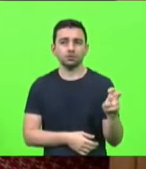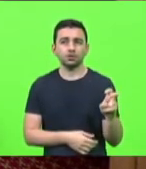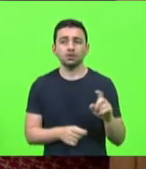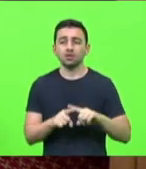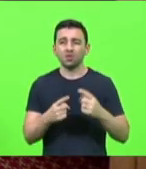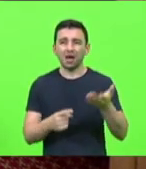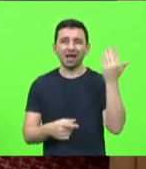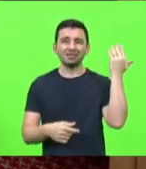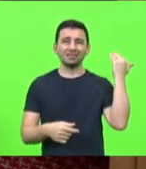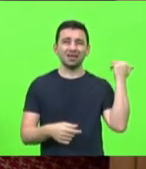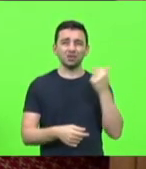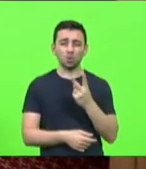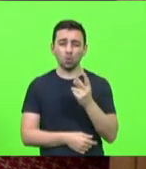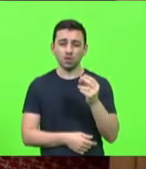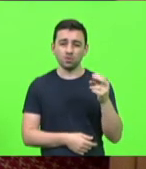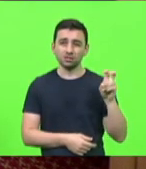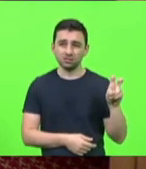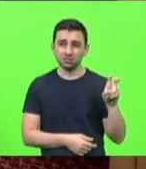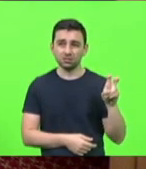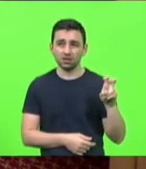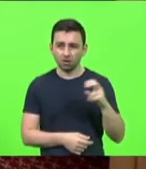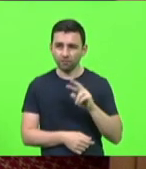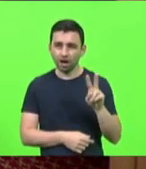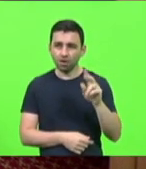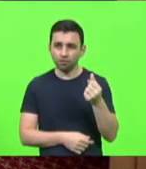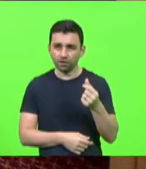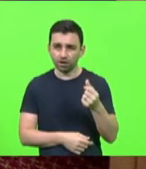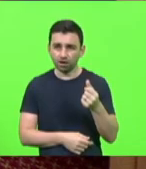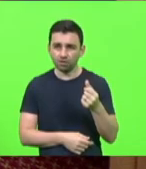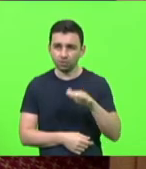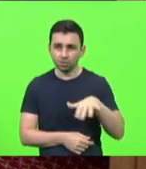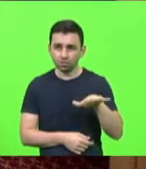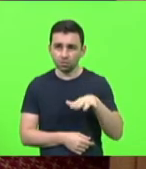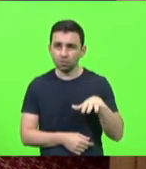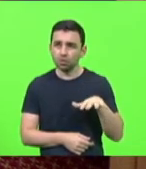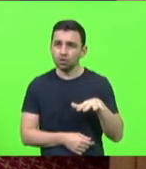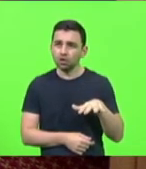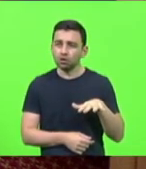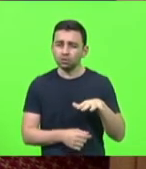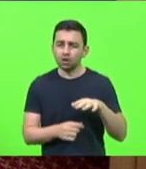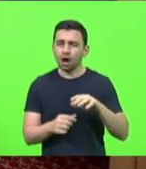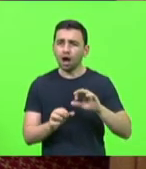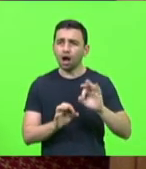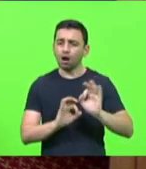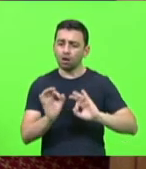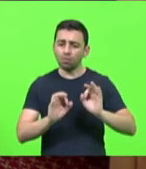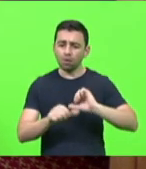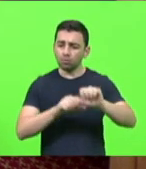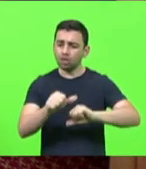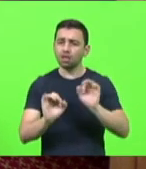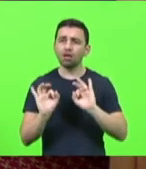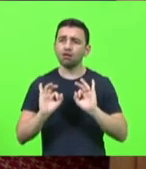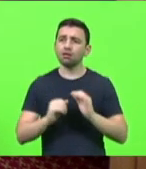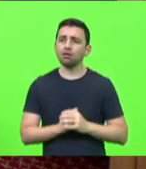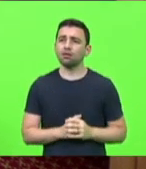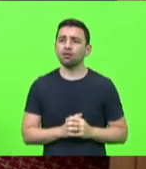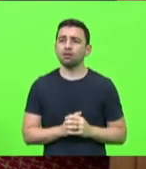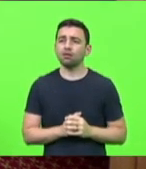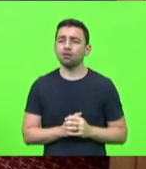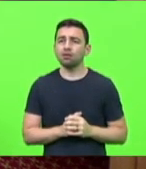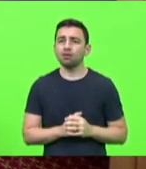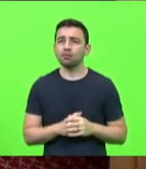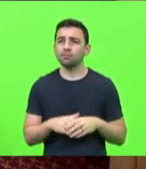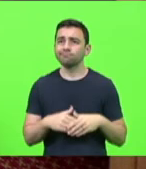2005 esses valores deputado Kennedy não foram corrigidos então há um